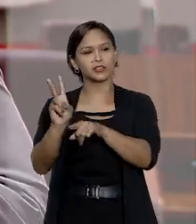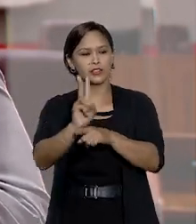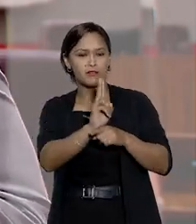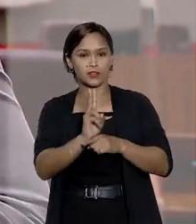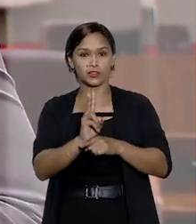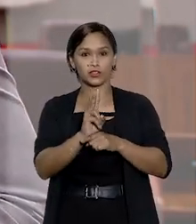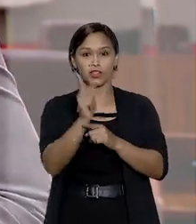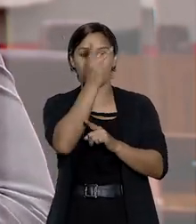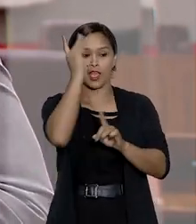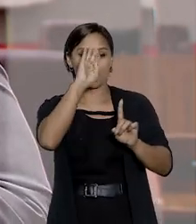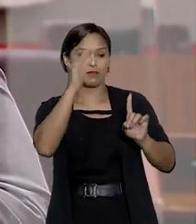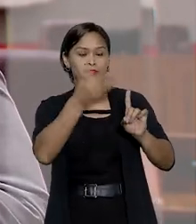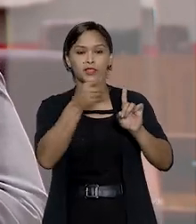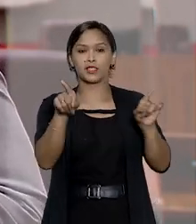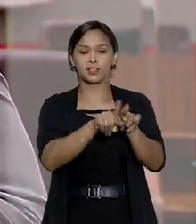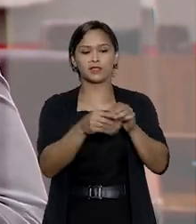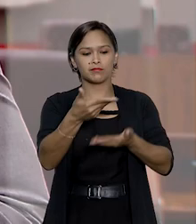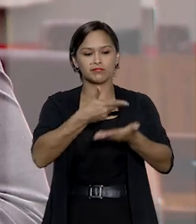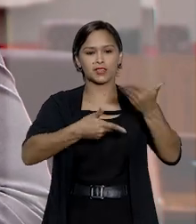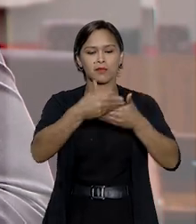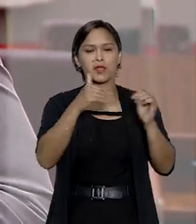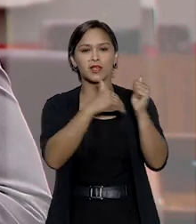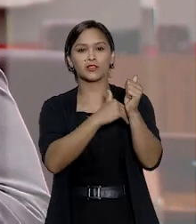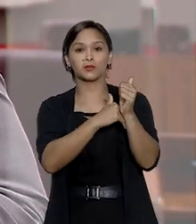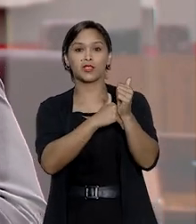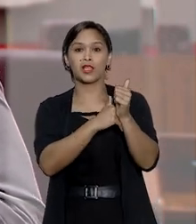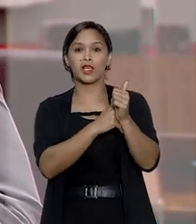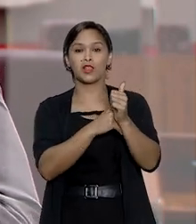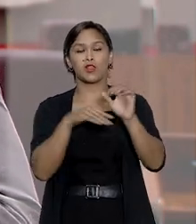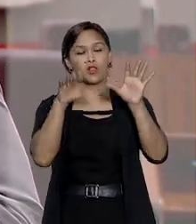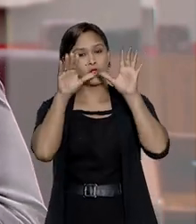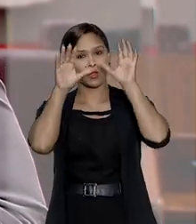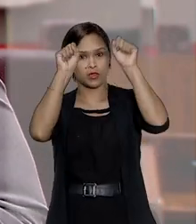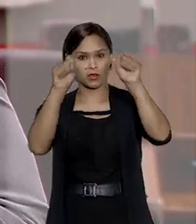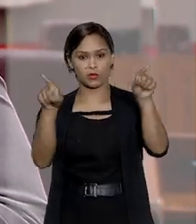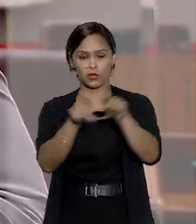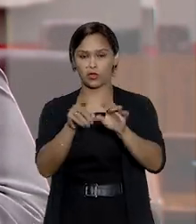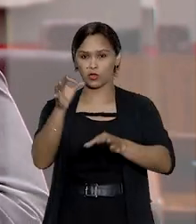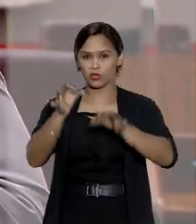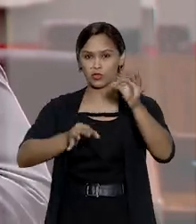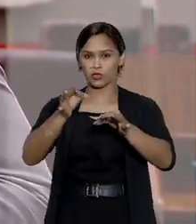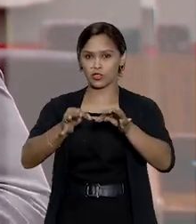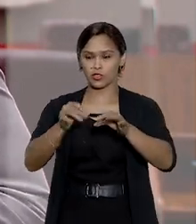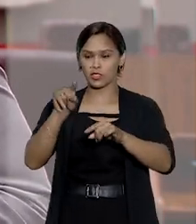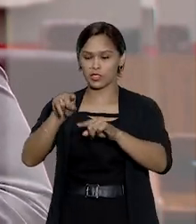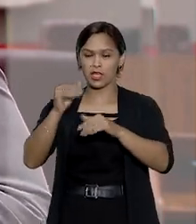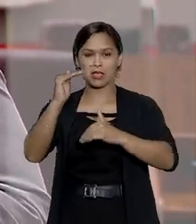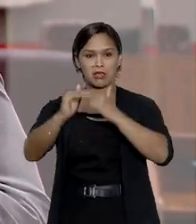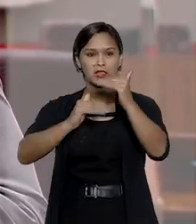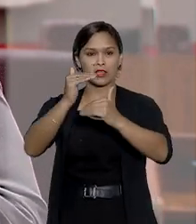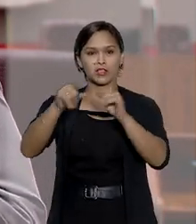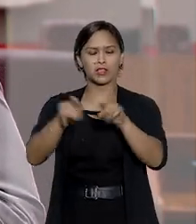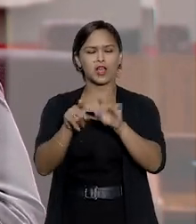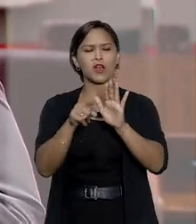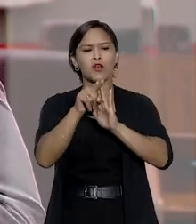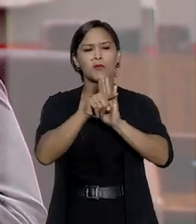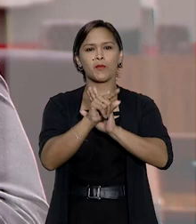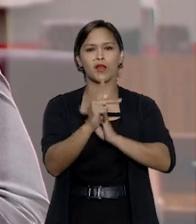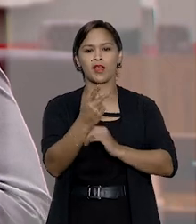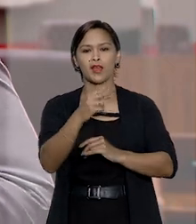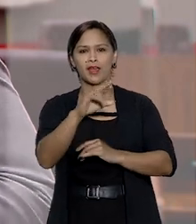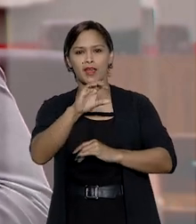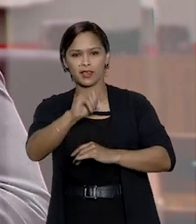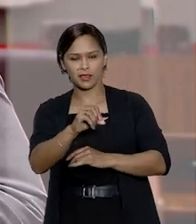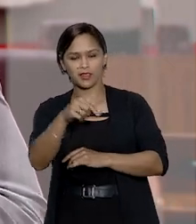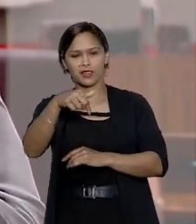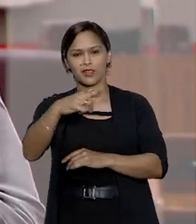em inquérito que tramita sob sigilo no Superior Tribunal de Justiça em desdobramento da Operação Ragnarok.